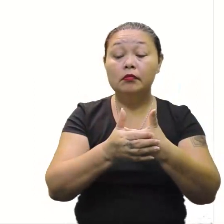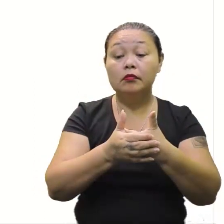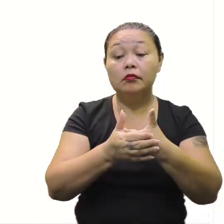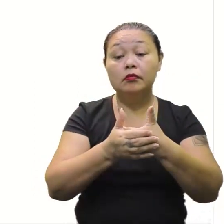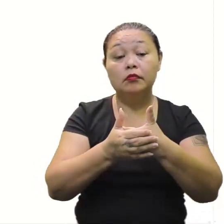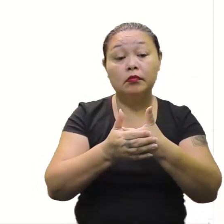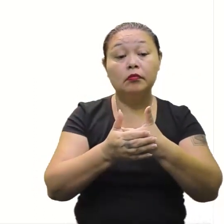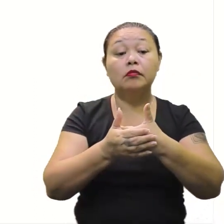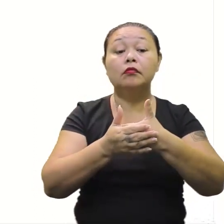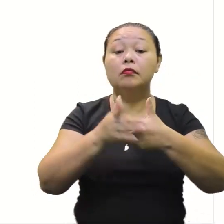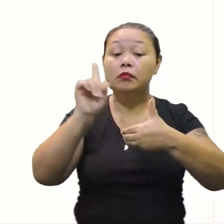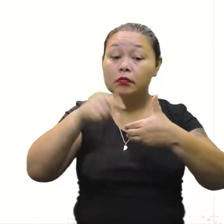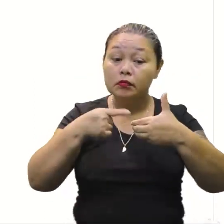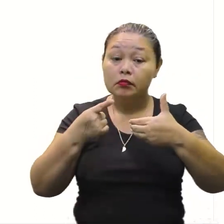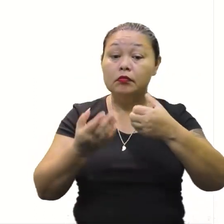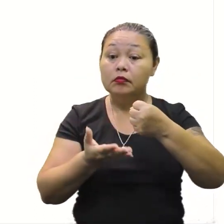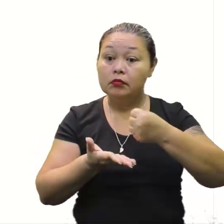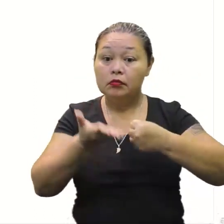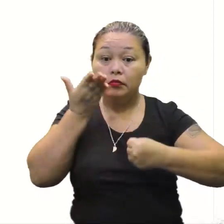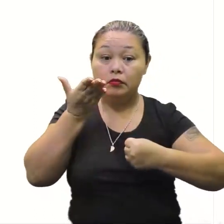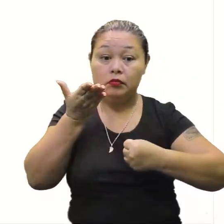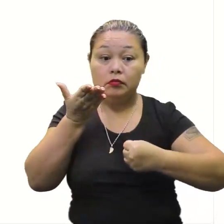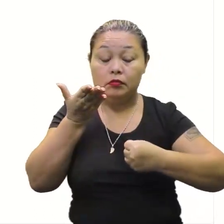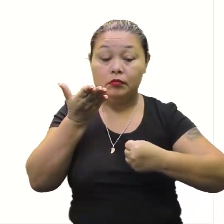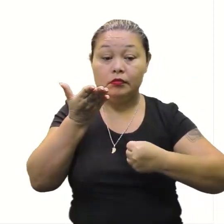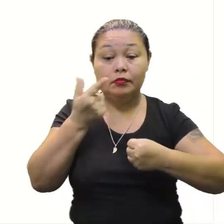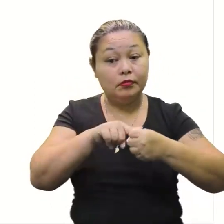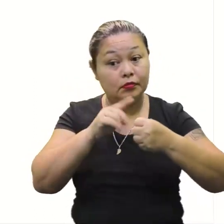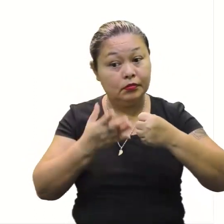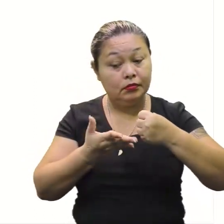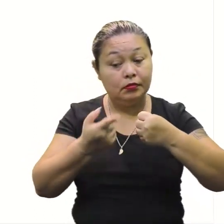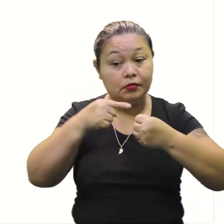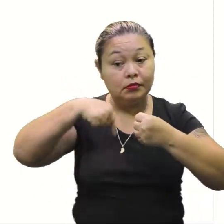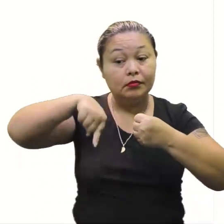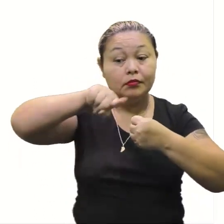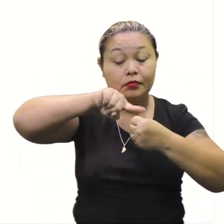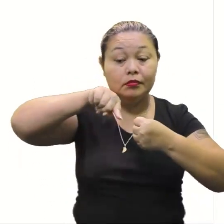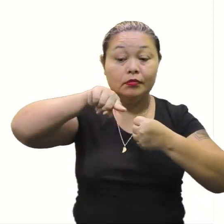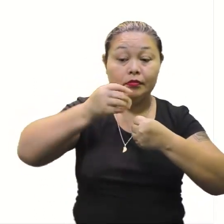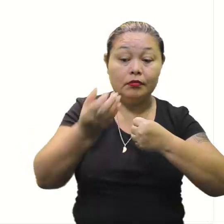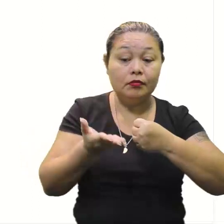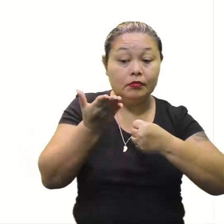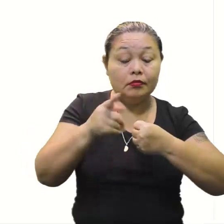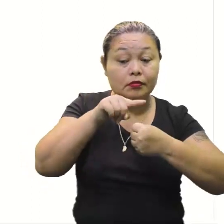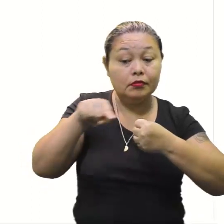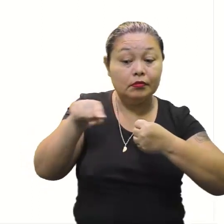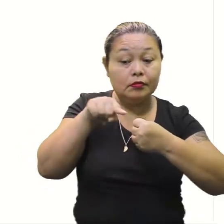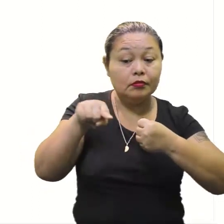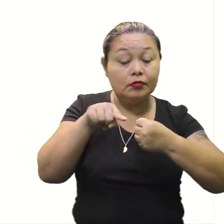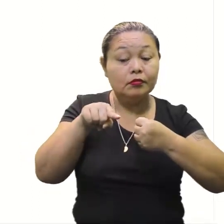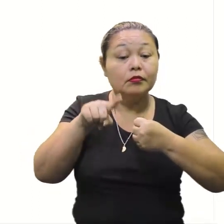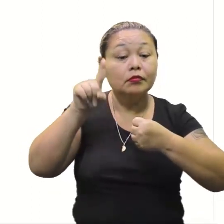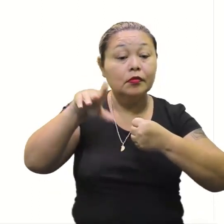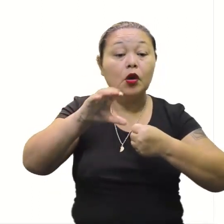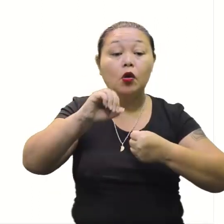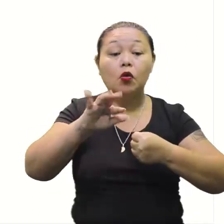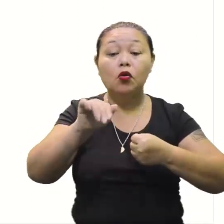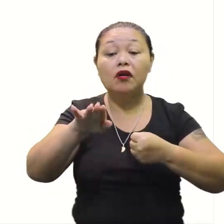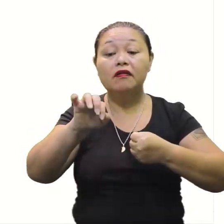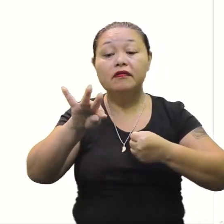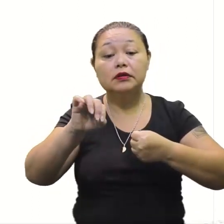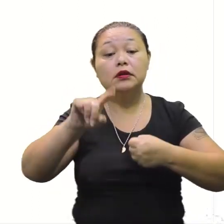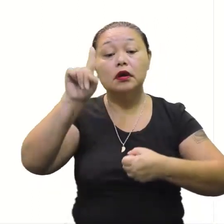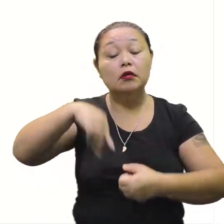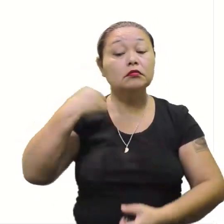expoentes, opa, coeficientes. Esses coeficientes, tá? Vão ser muito importantes